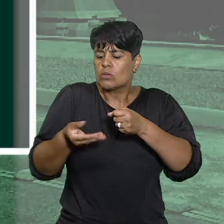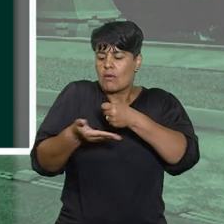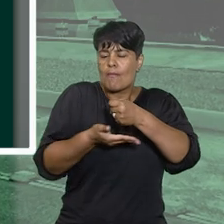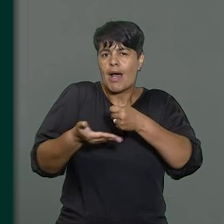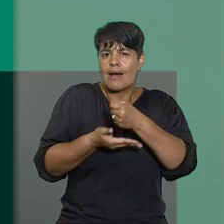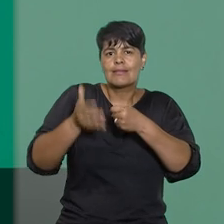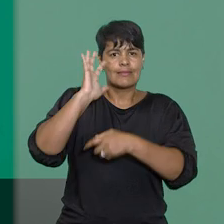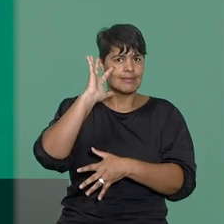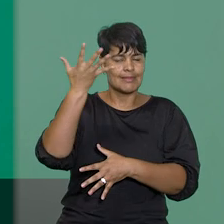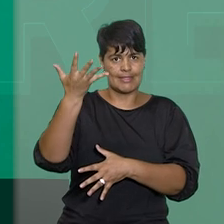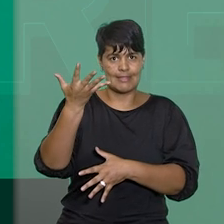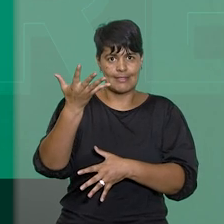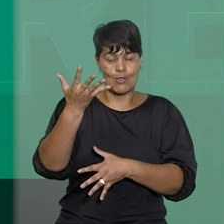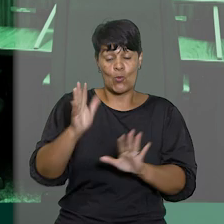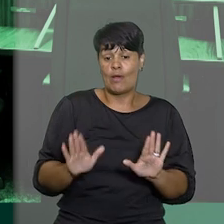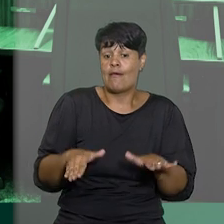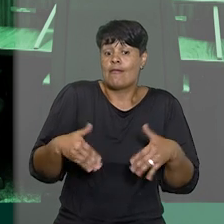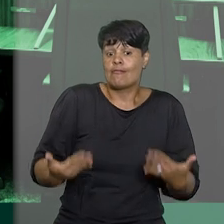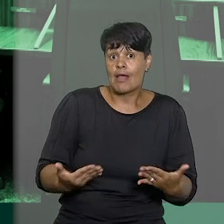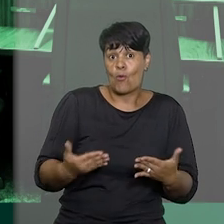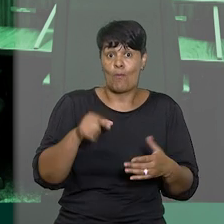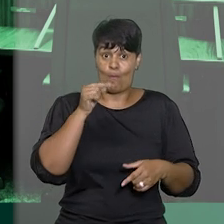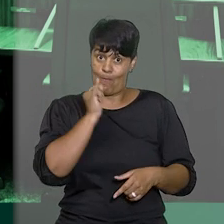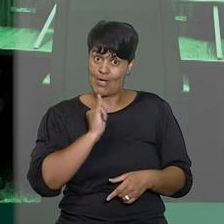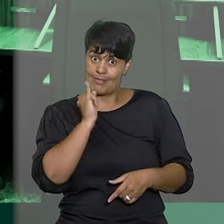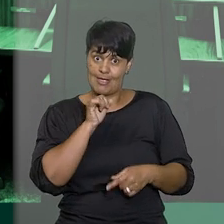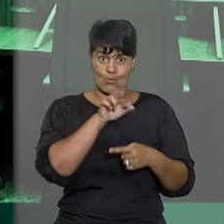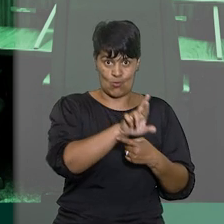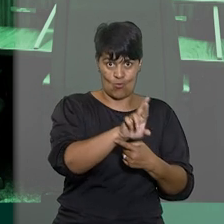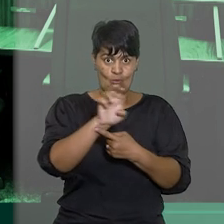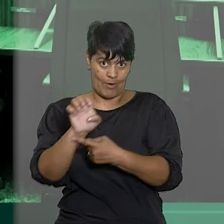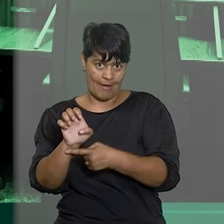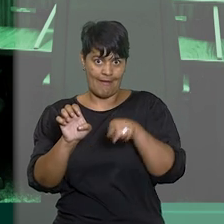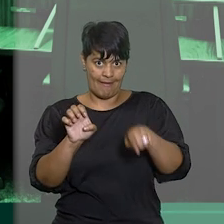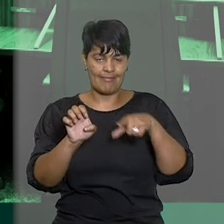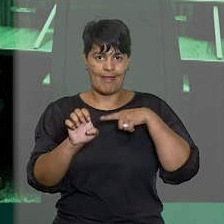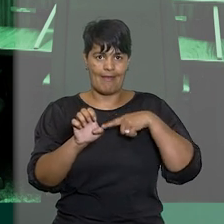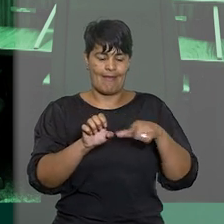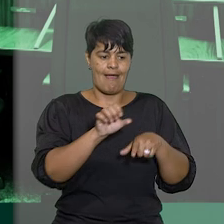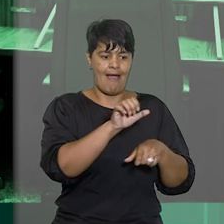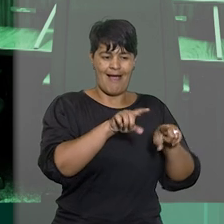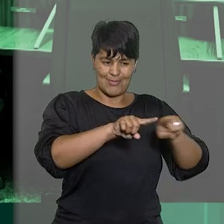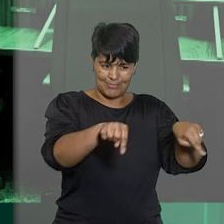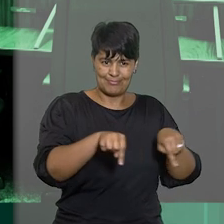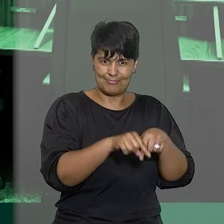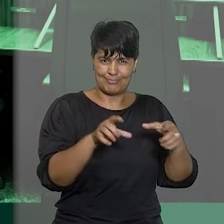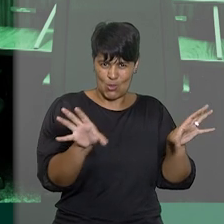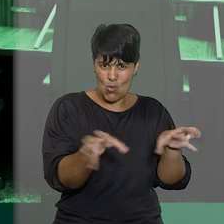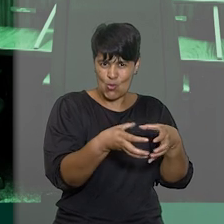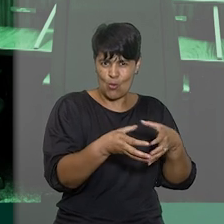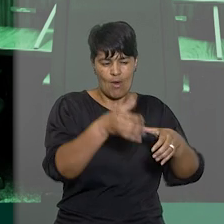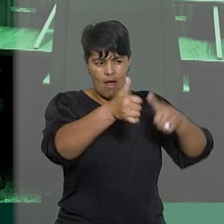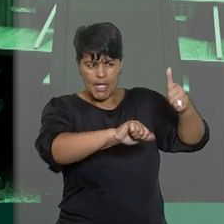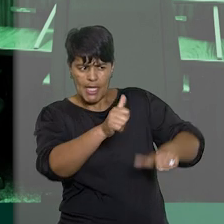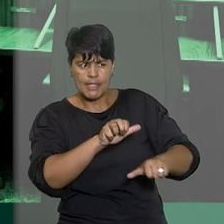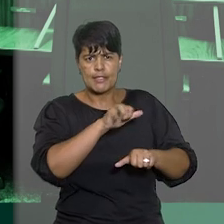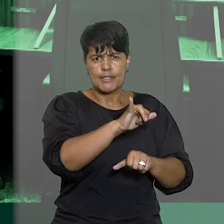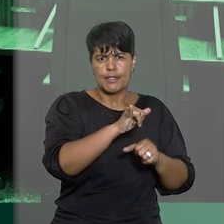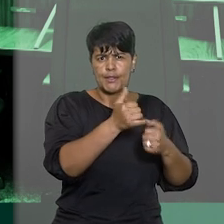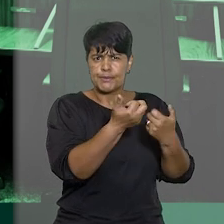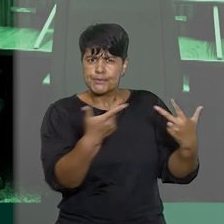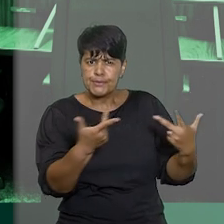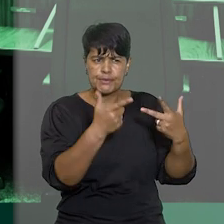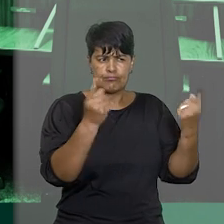decisão recorrida, sendo que, em relação ao recurso especial, a assessoria analisa se as controvérsias trazidas à